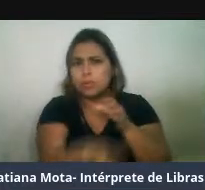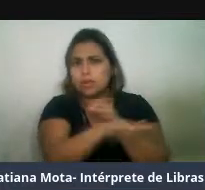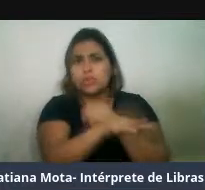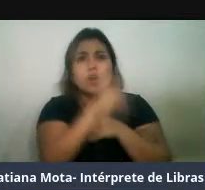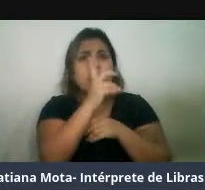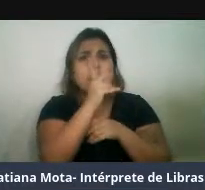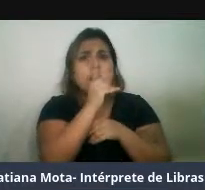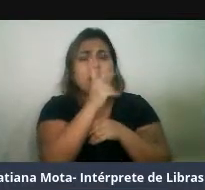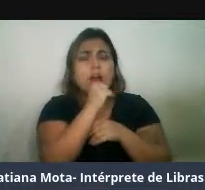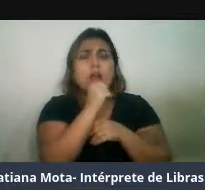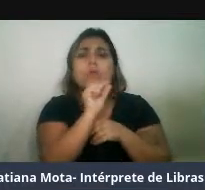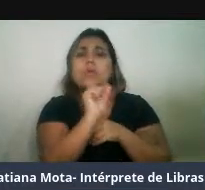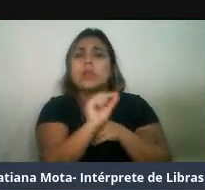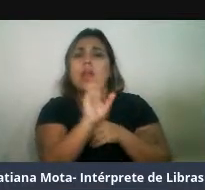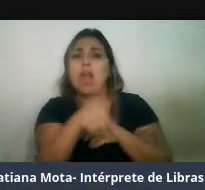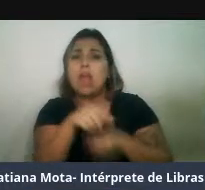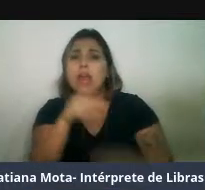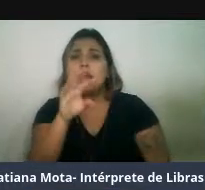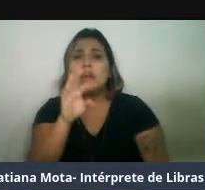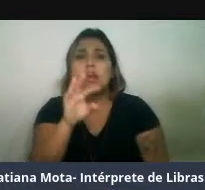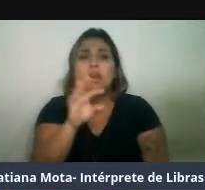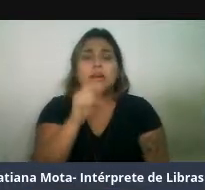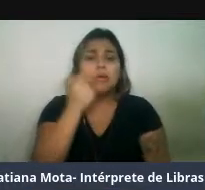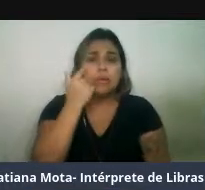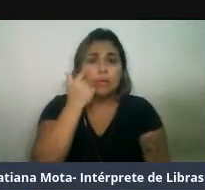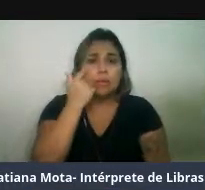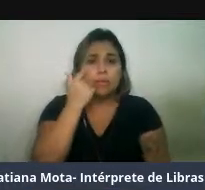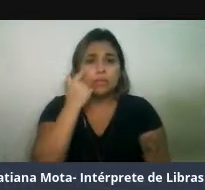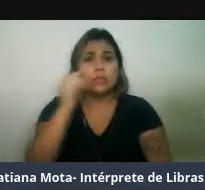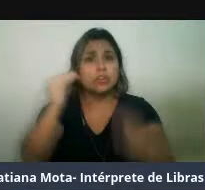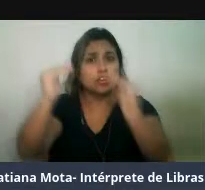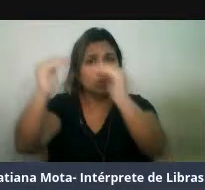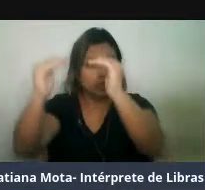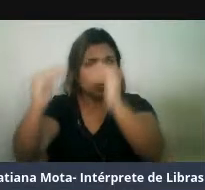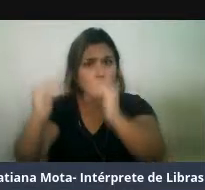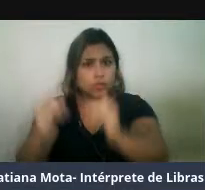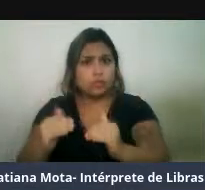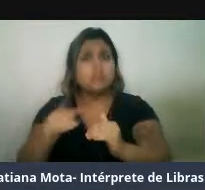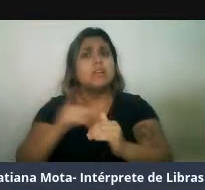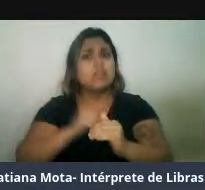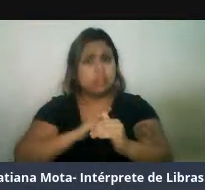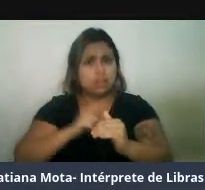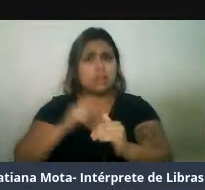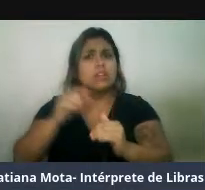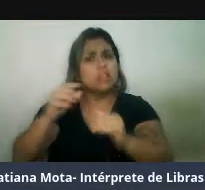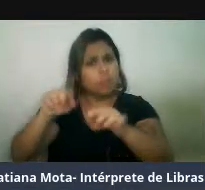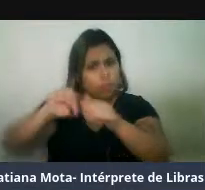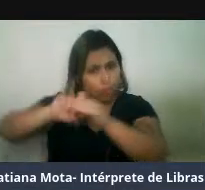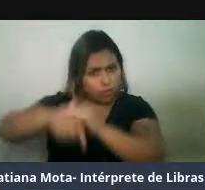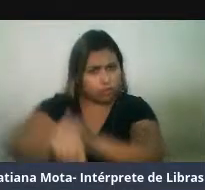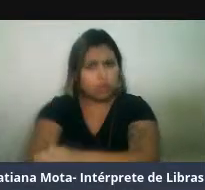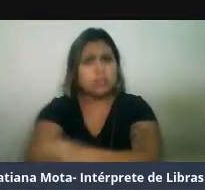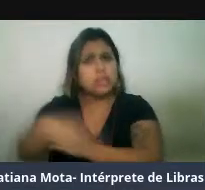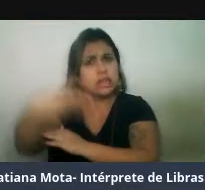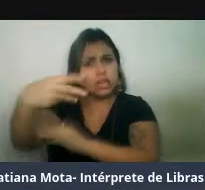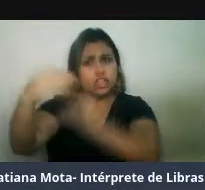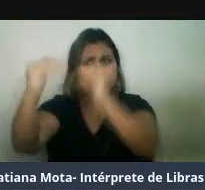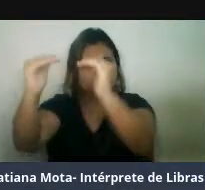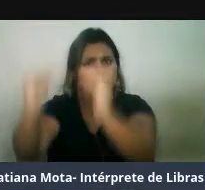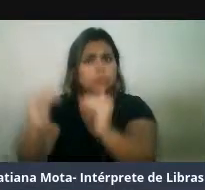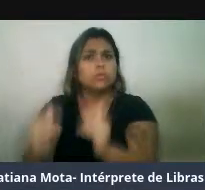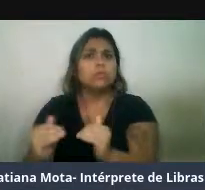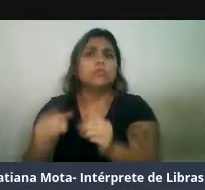tridimensional, né, a gente está falando de um ambiente que tem latitude, longitude, mas também tem profundidade, né, e isso